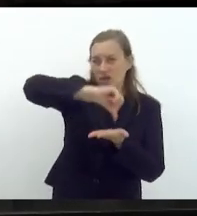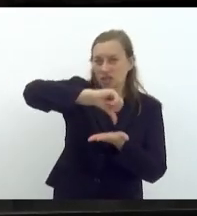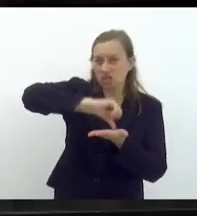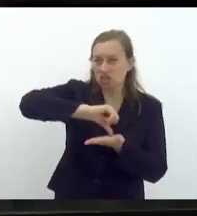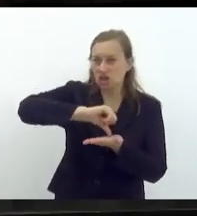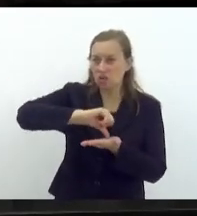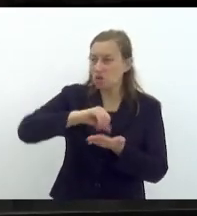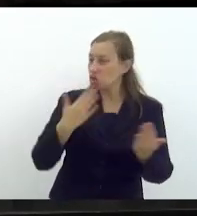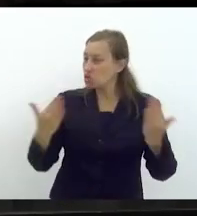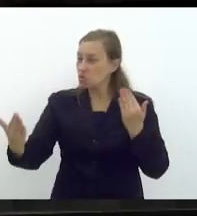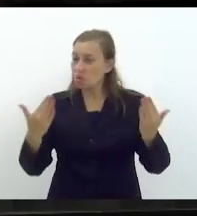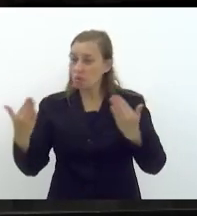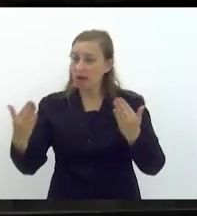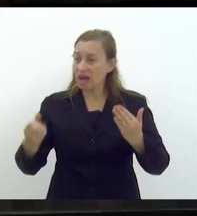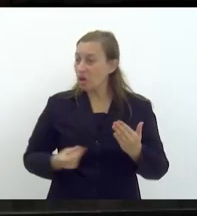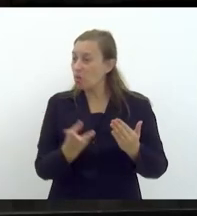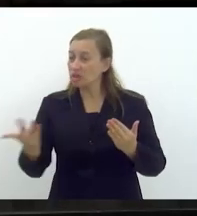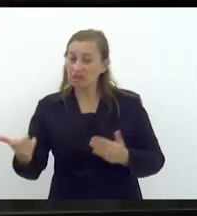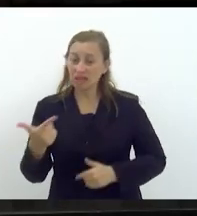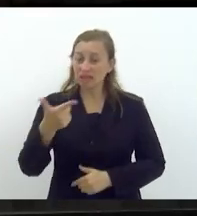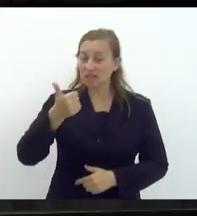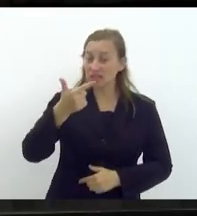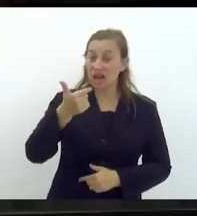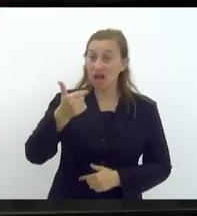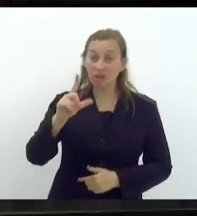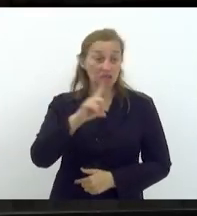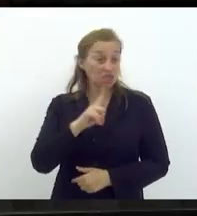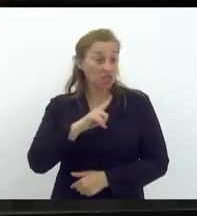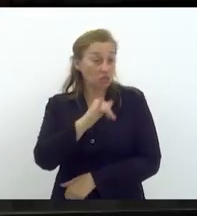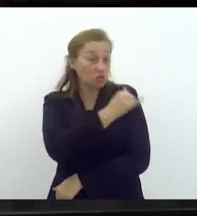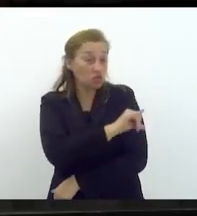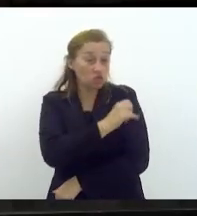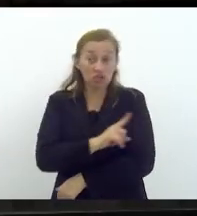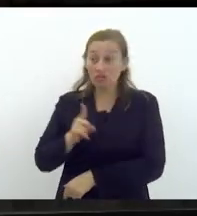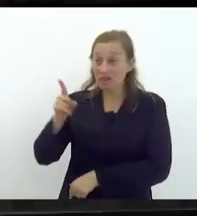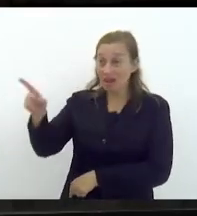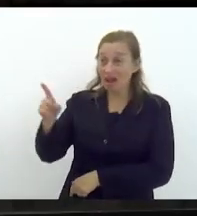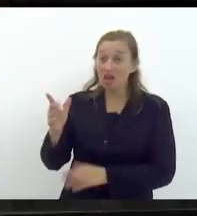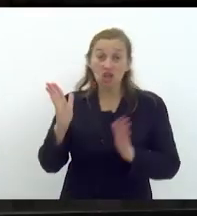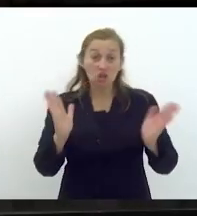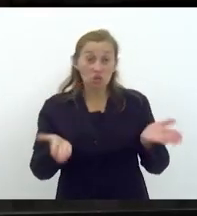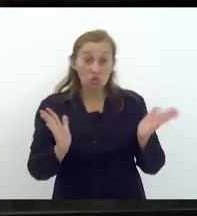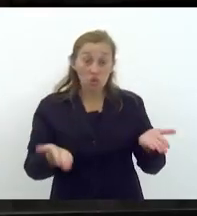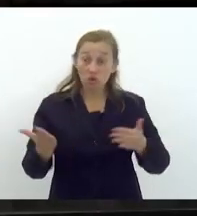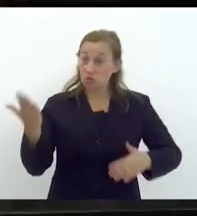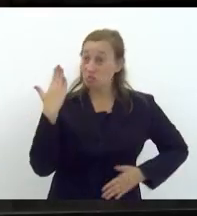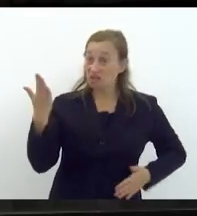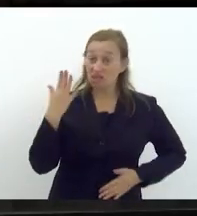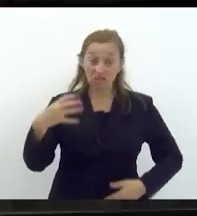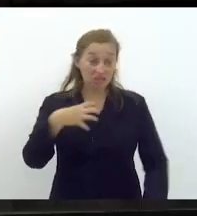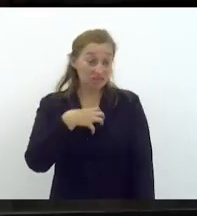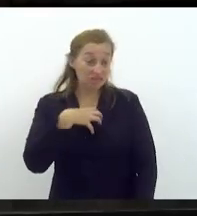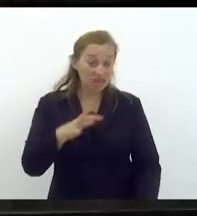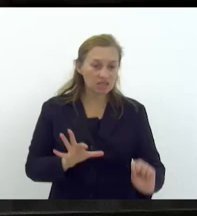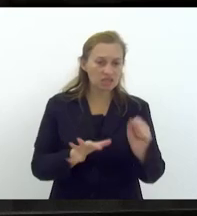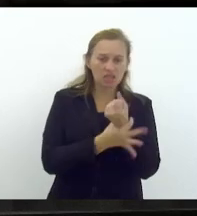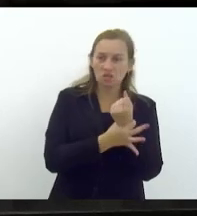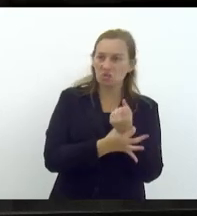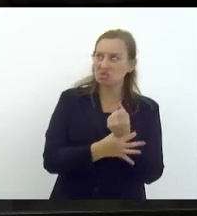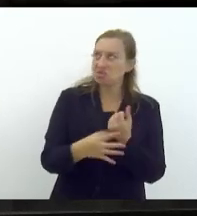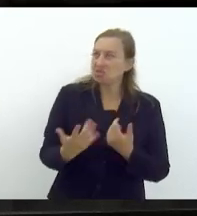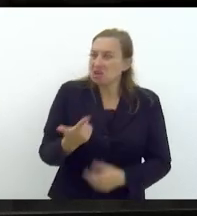hoje, o criminoso, ele está tão seguro que ele está protegido porque ele não esquenta a cabeça de ser